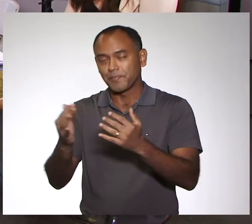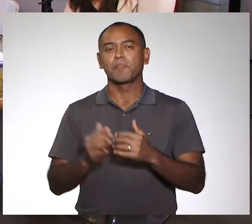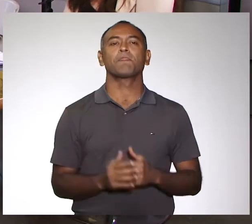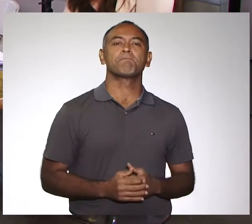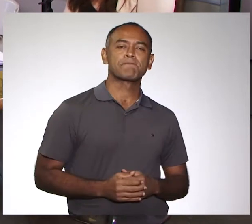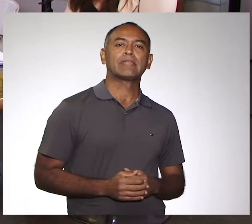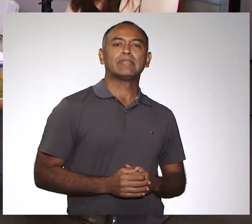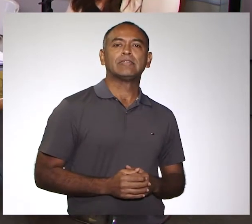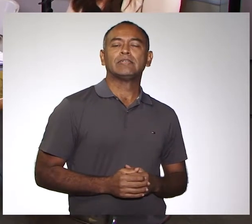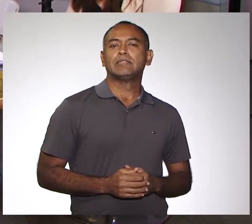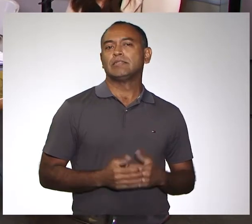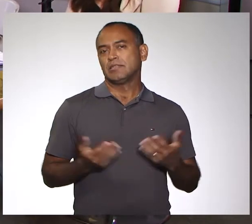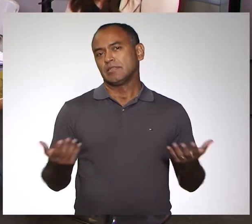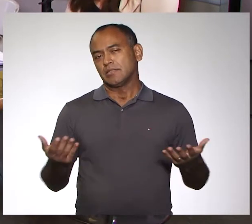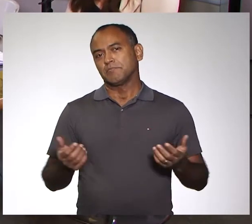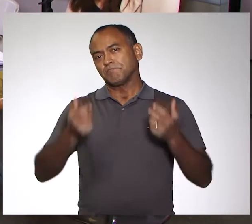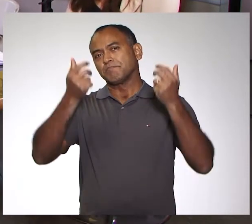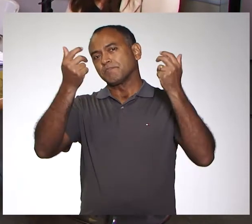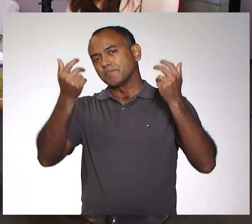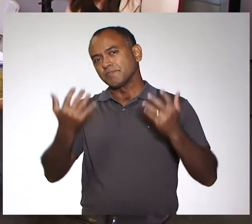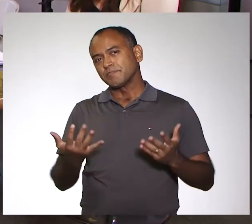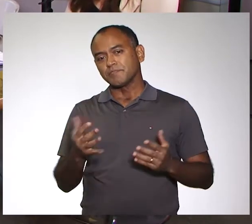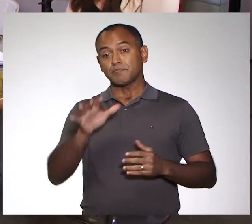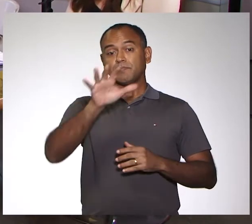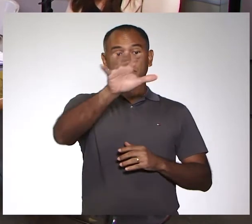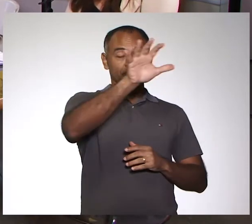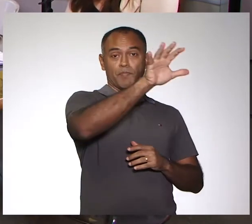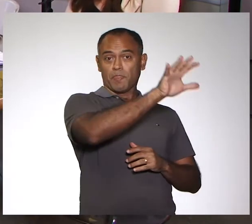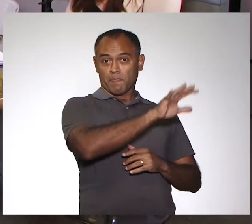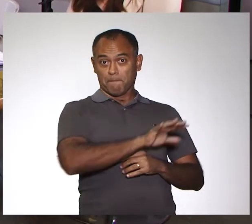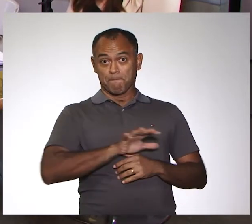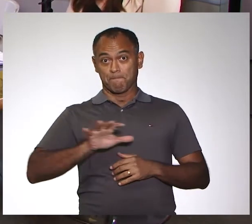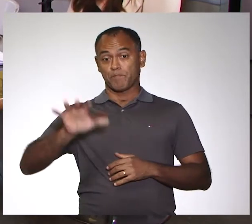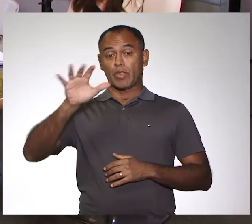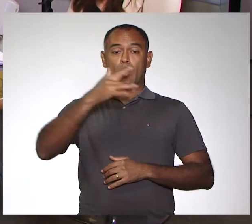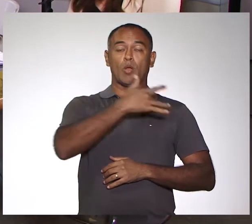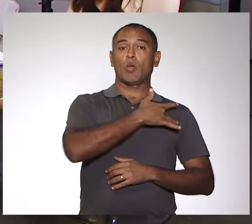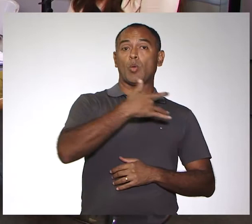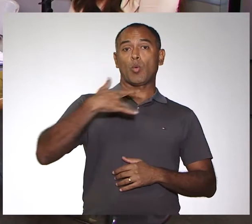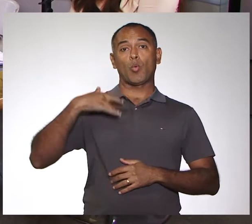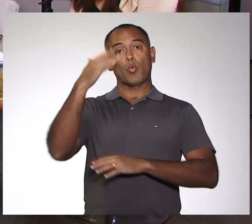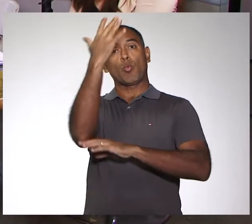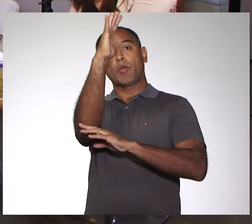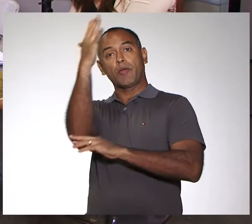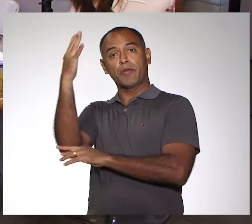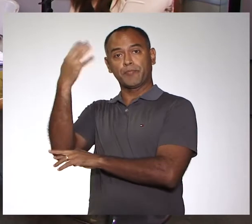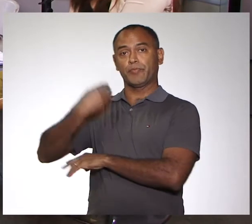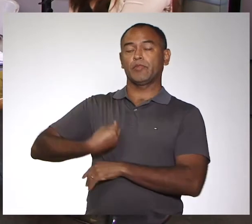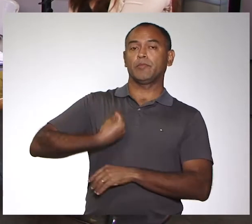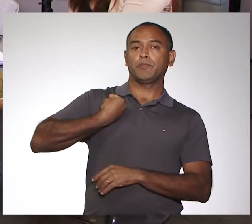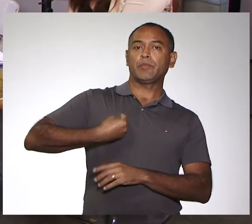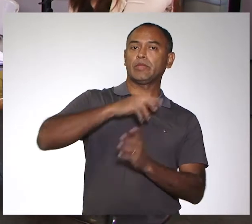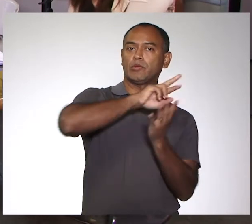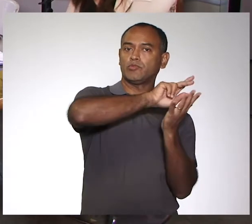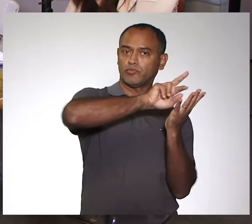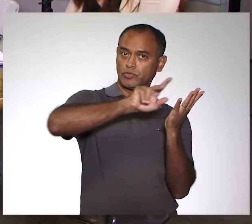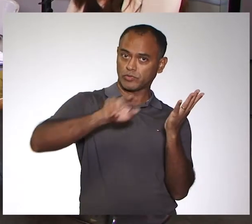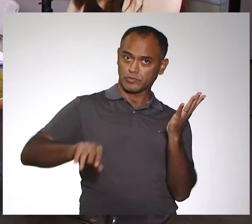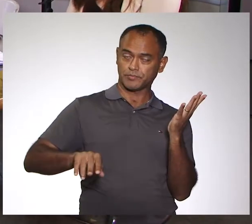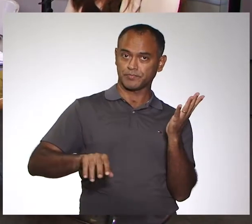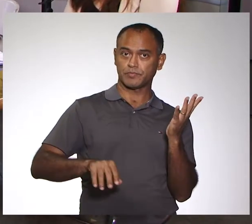Como eu comentei, a área de concentração ficou como saúde, meio ambiente e biodiversidade.